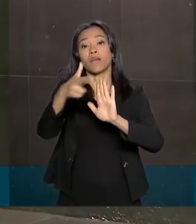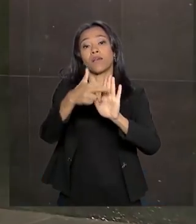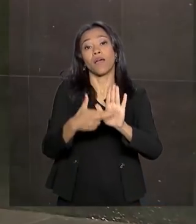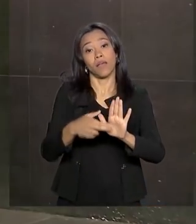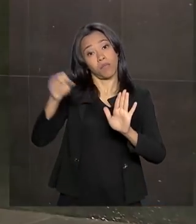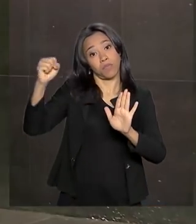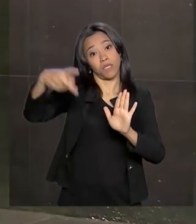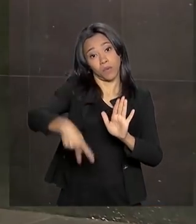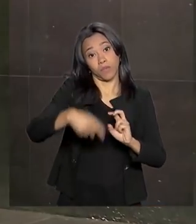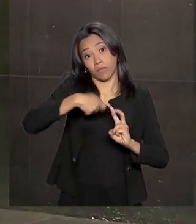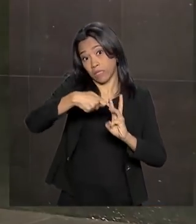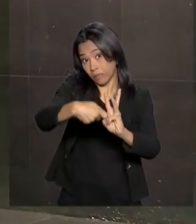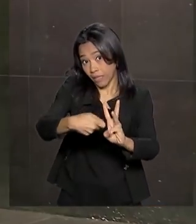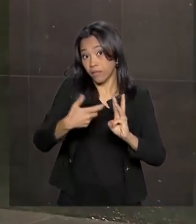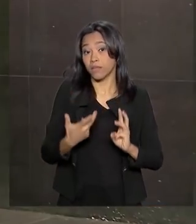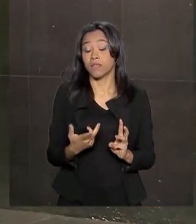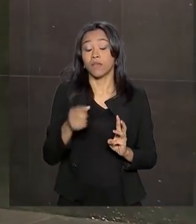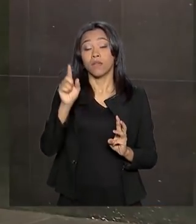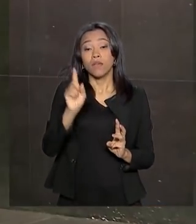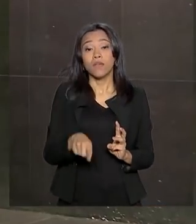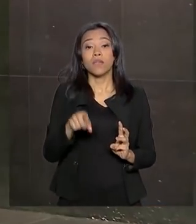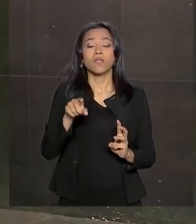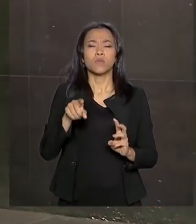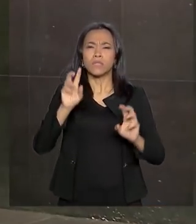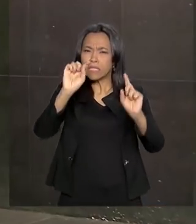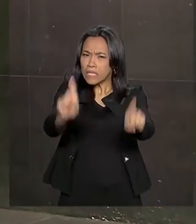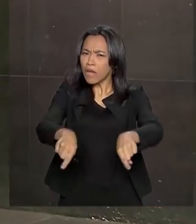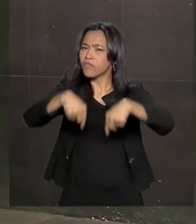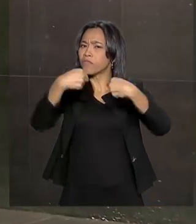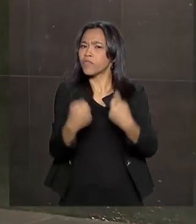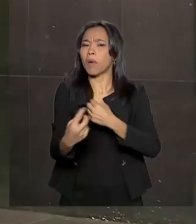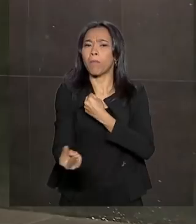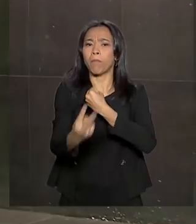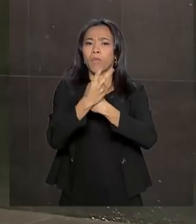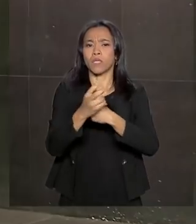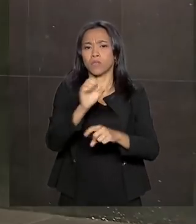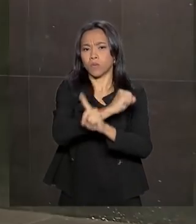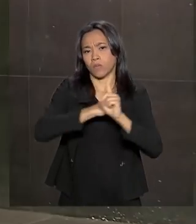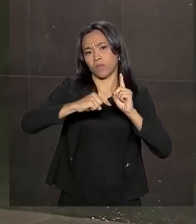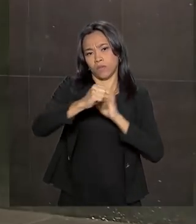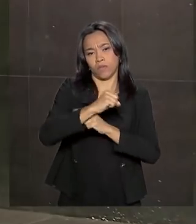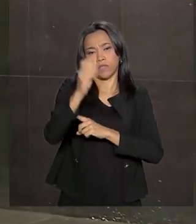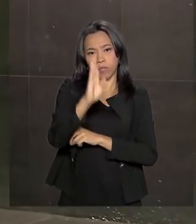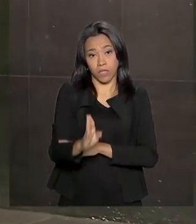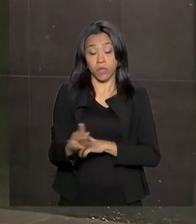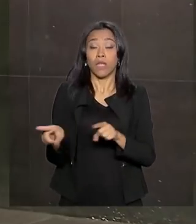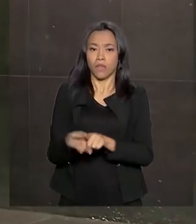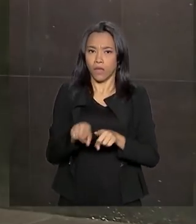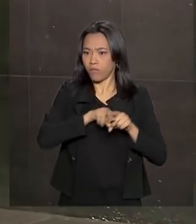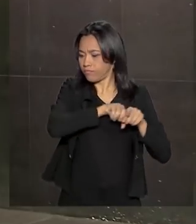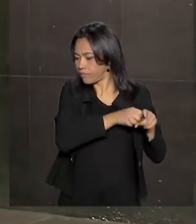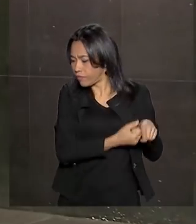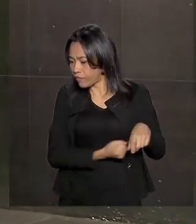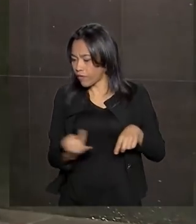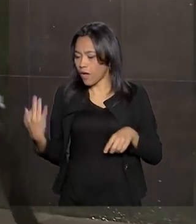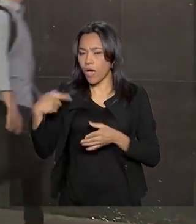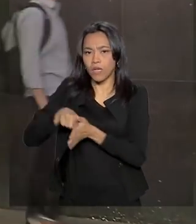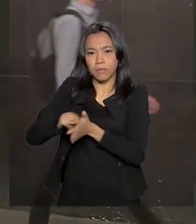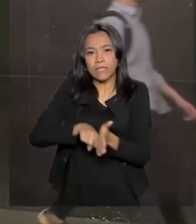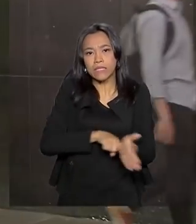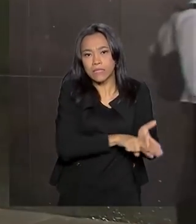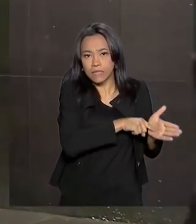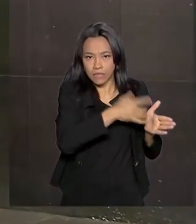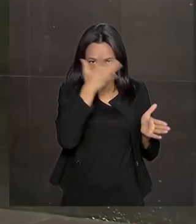Social, os regimes próprios da Previdência e os desafios para a proteção social no país. Além de pesquisadores do IPEA, participam o